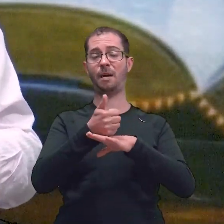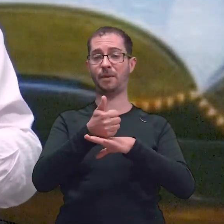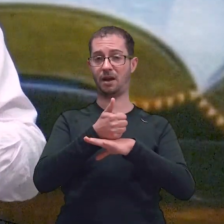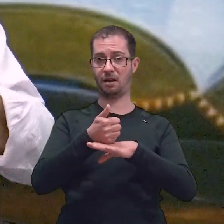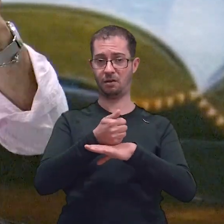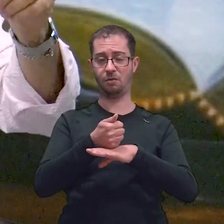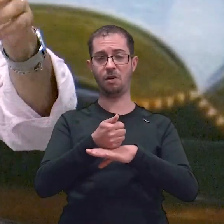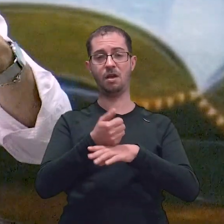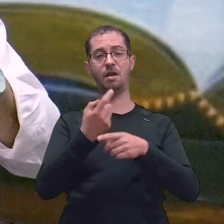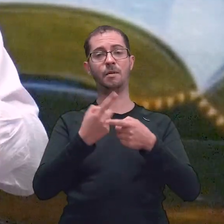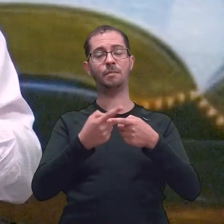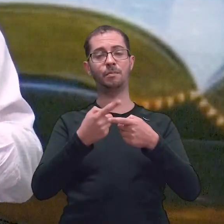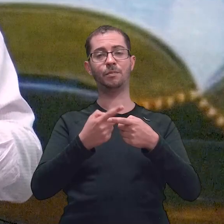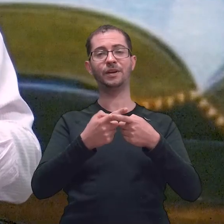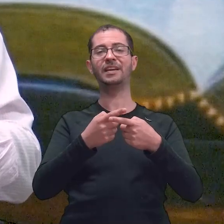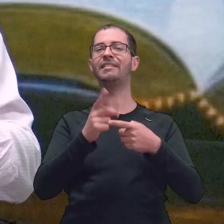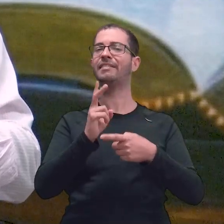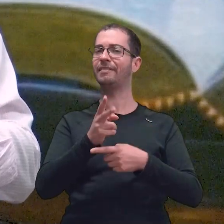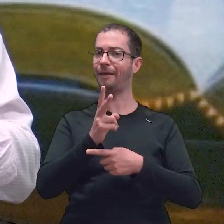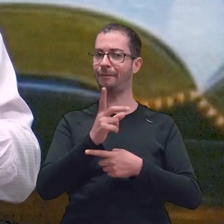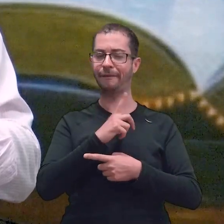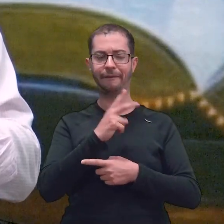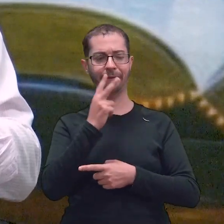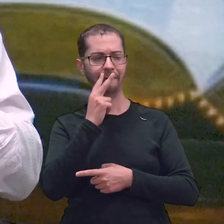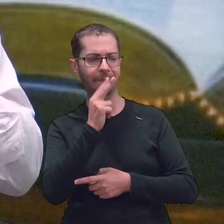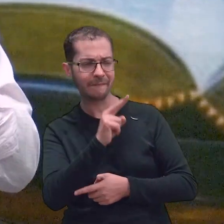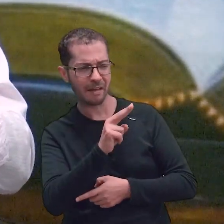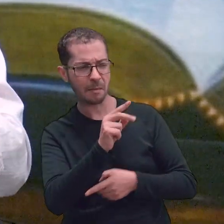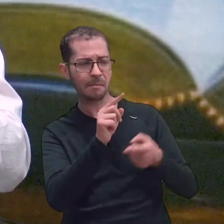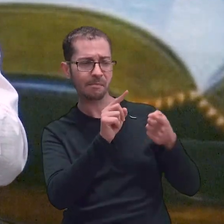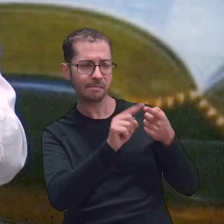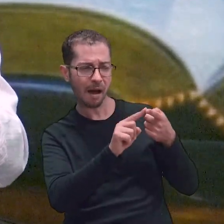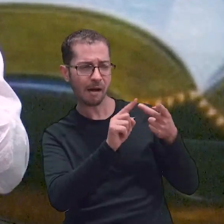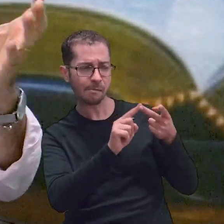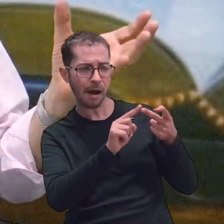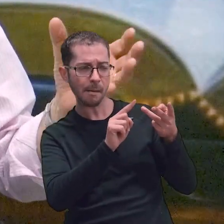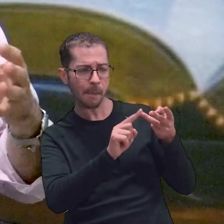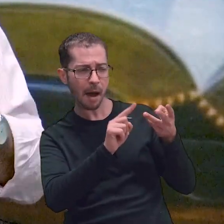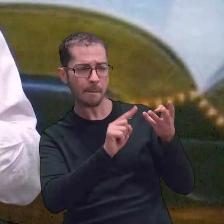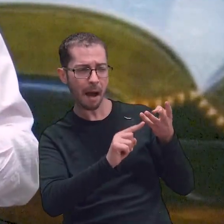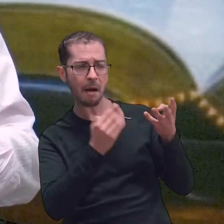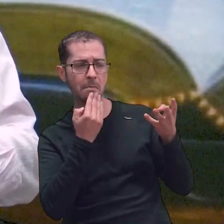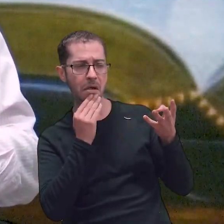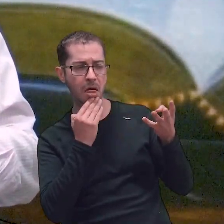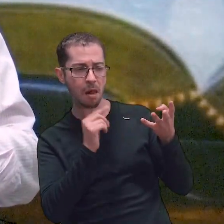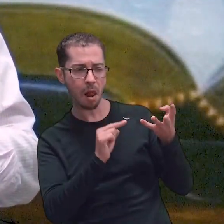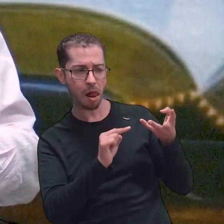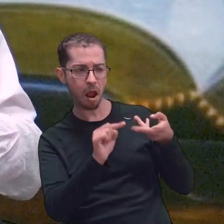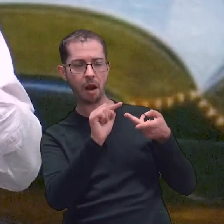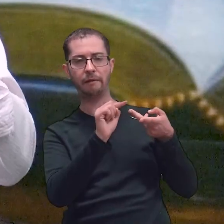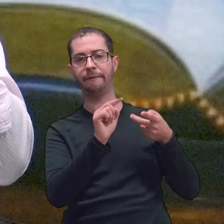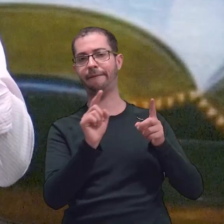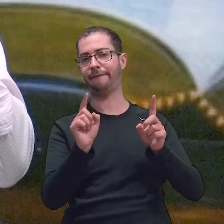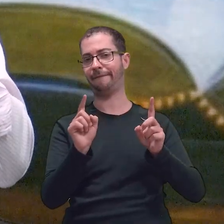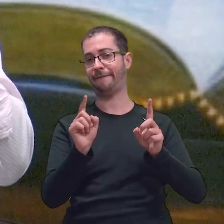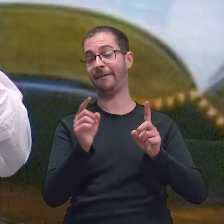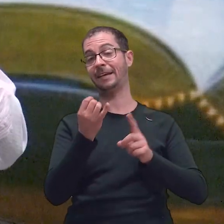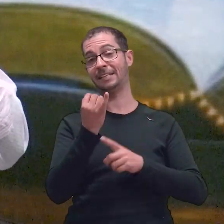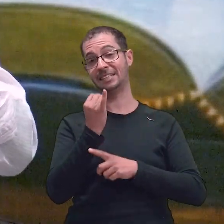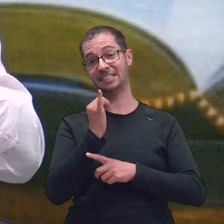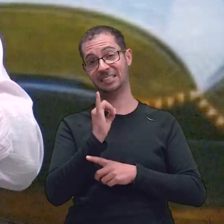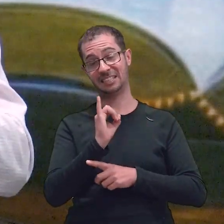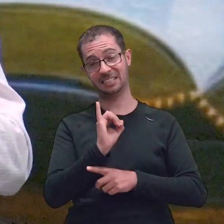a ficar apontando os erros dos outros, né? O que aconteceu com Abraão acontece com cada um de nós. Quando nós